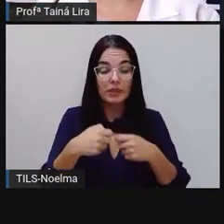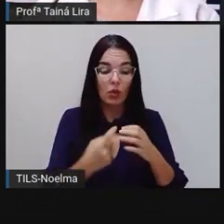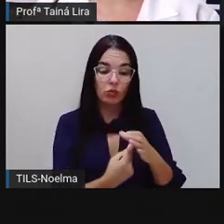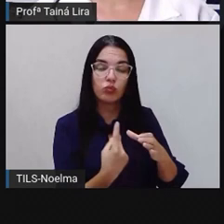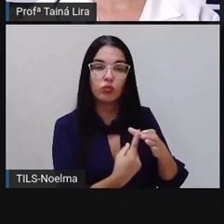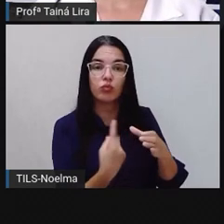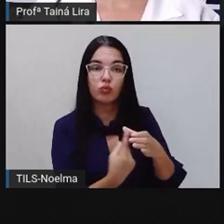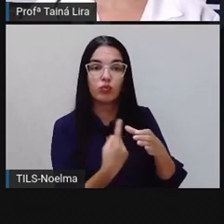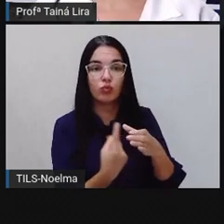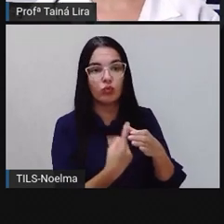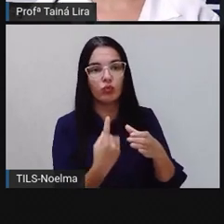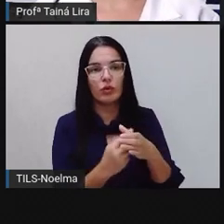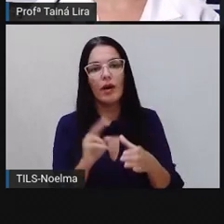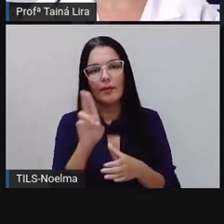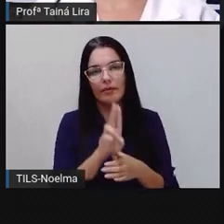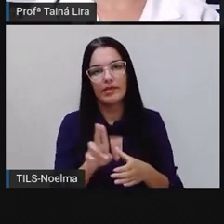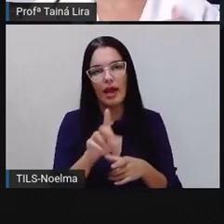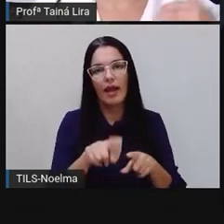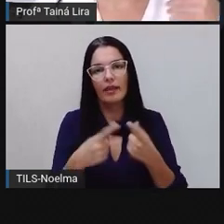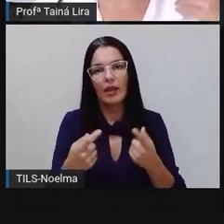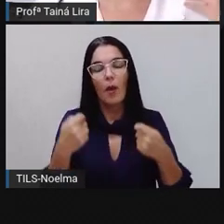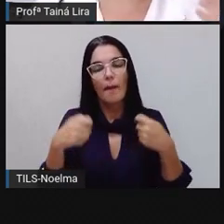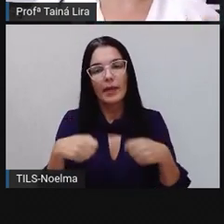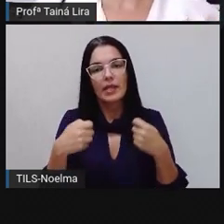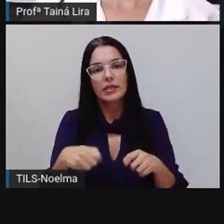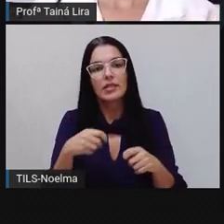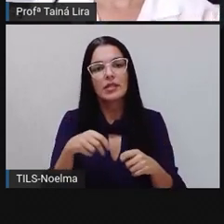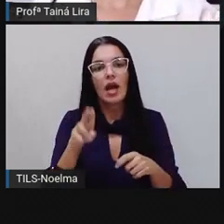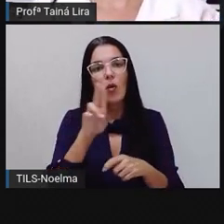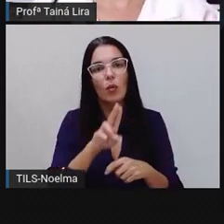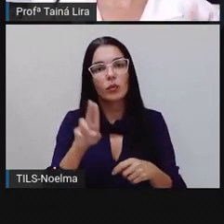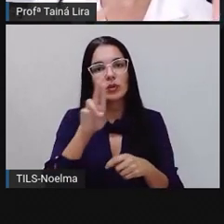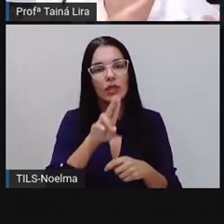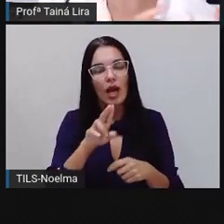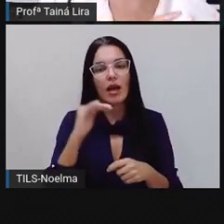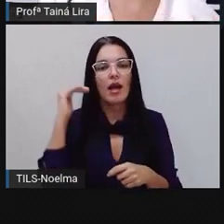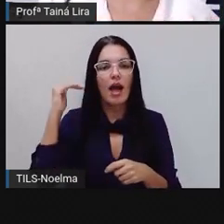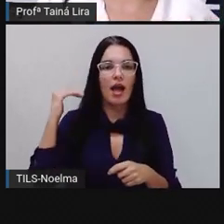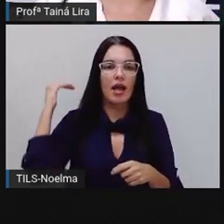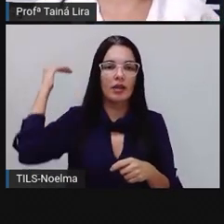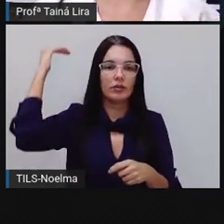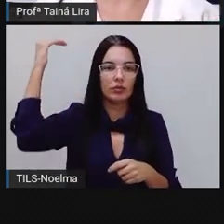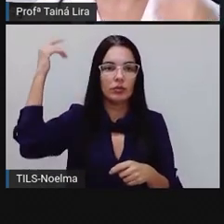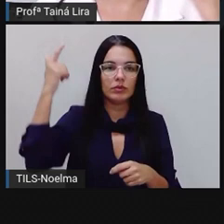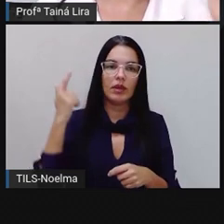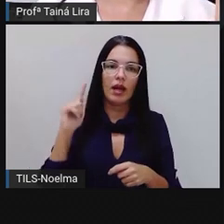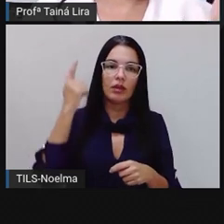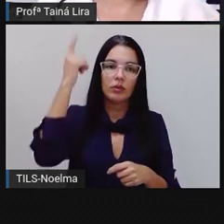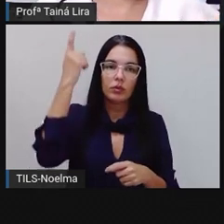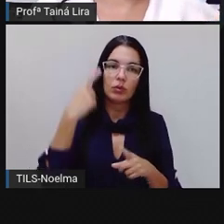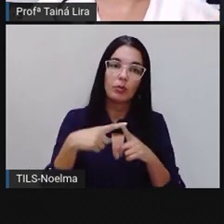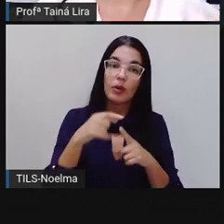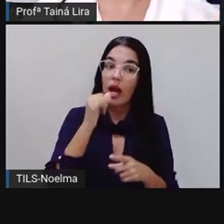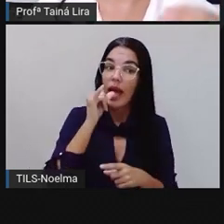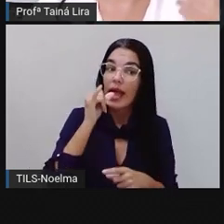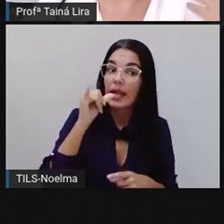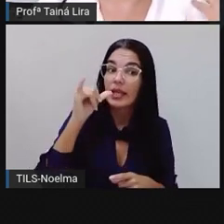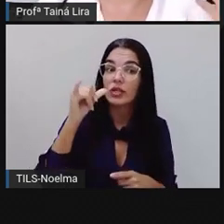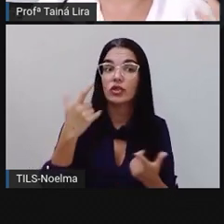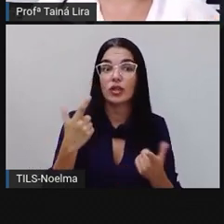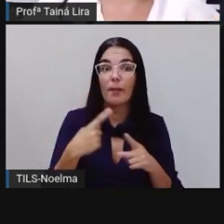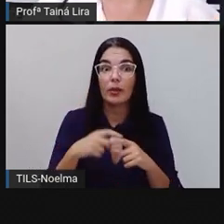liquidificador, não é verdade? Aí o liquidificador, ó, ele precisa ser ligado ali na energia elétrica, é risco de choque